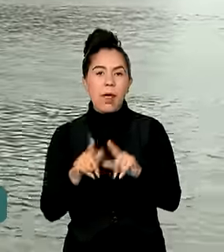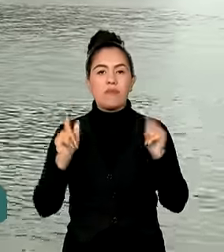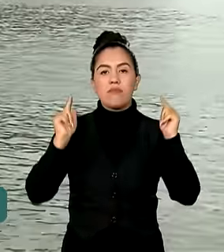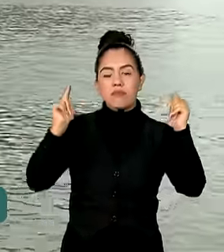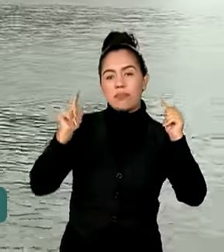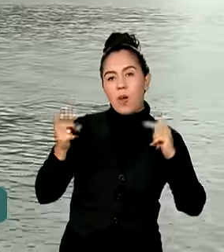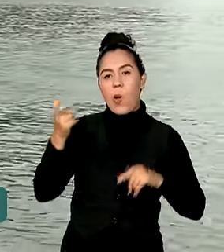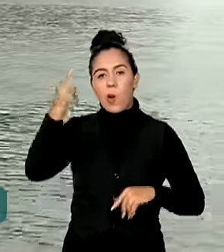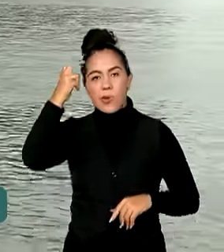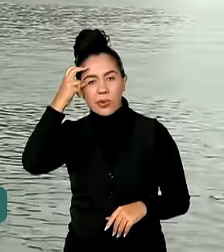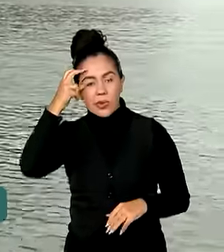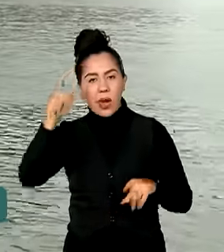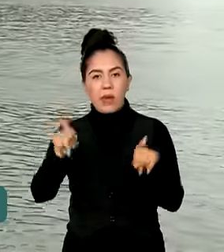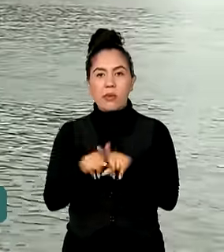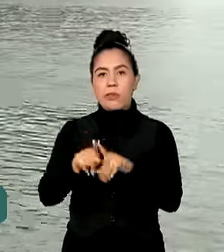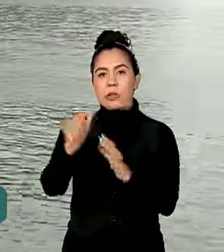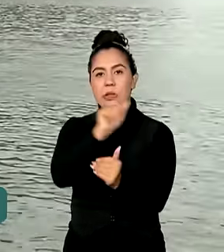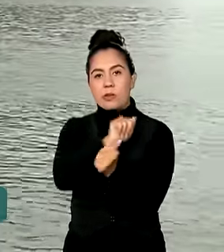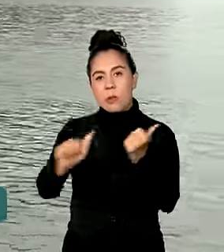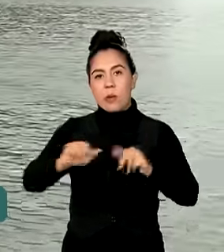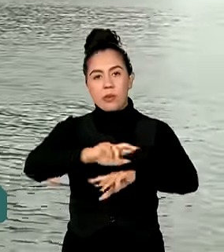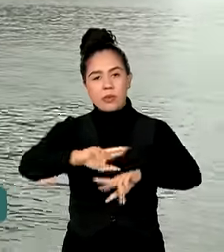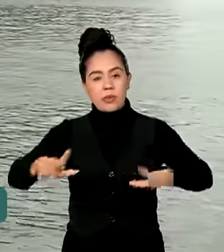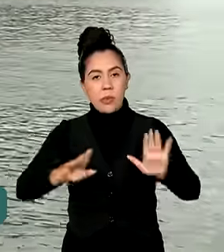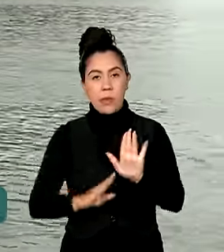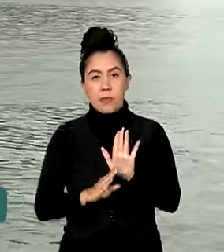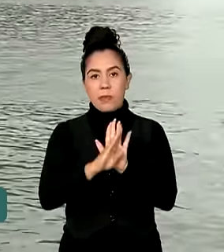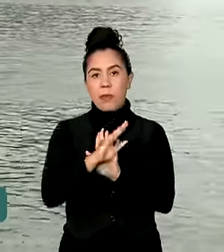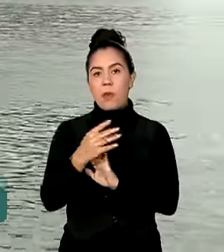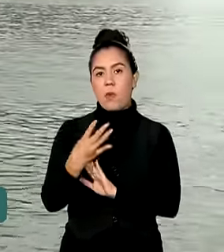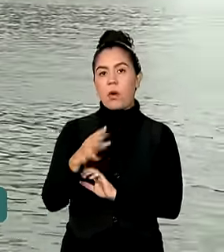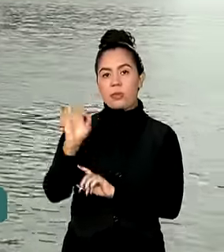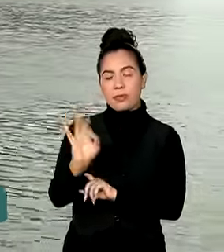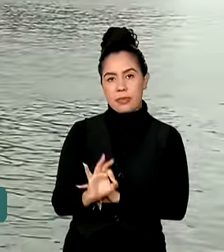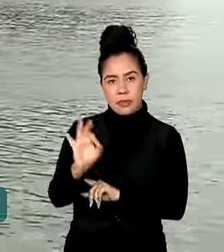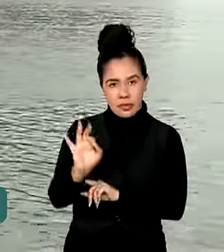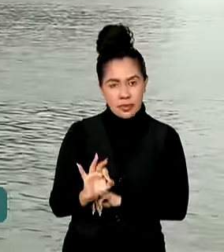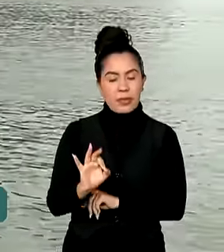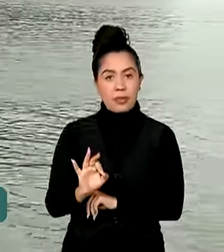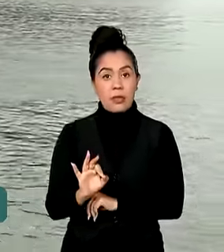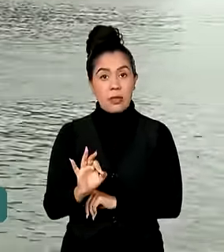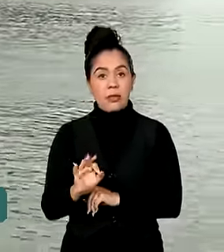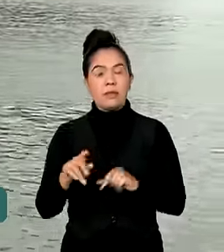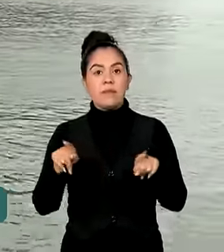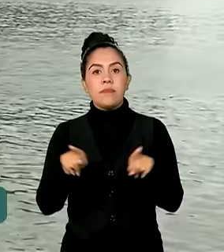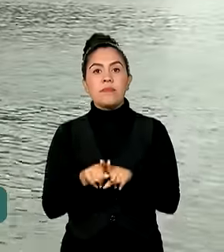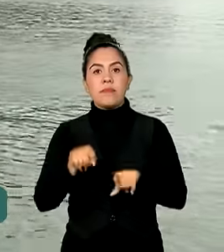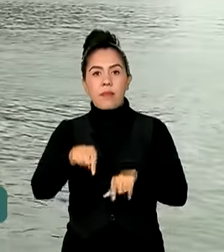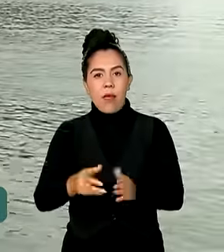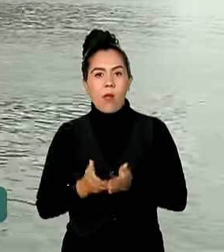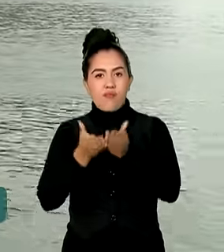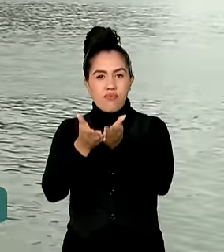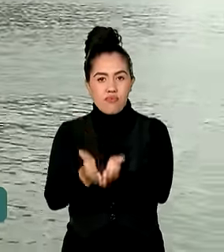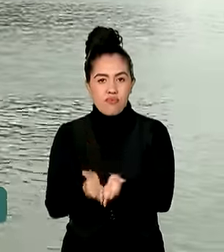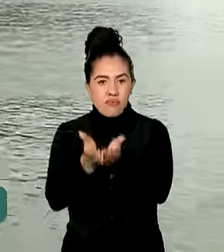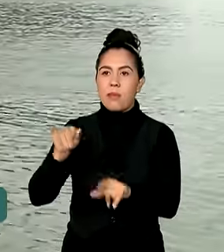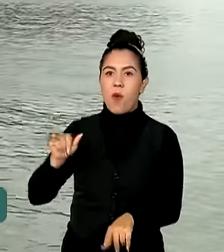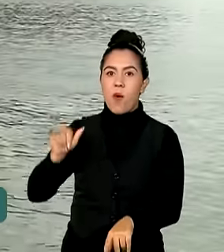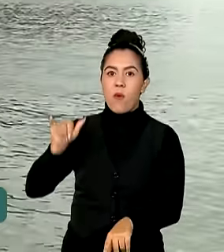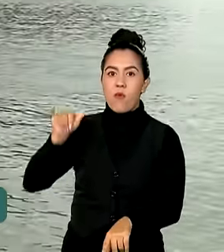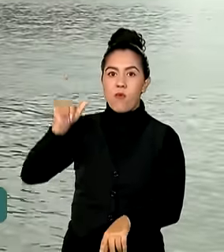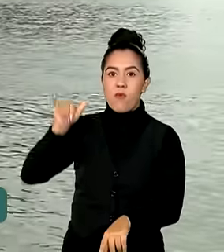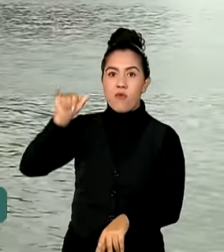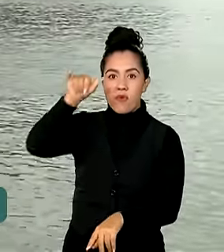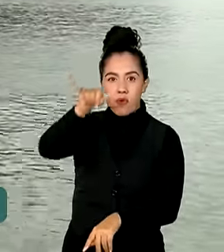recreativas e esportivas, que teve alta de quase 4%. Os transportes aquaviário e aéreo também